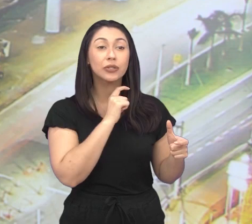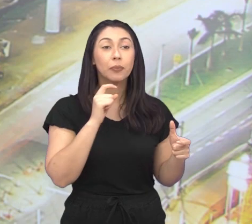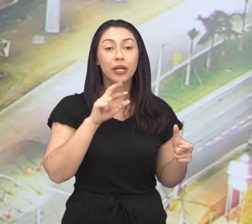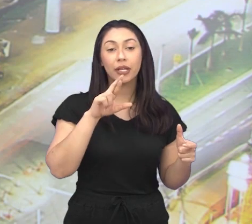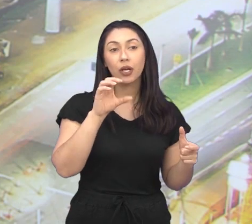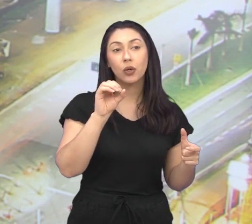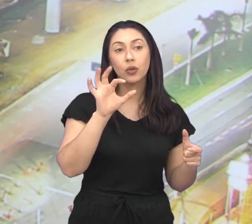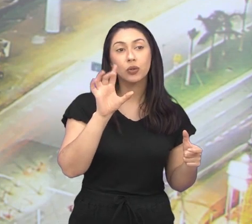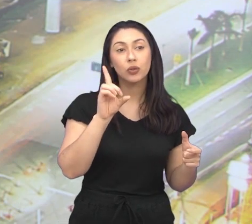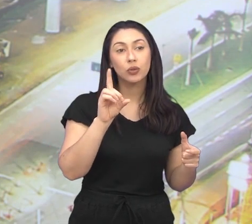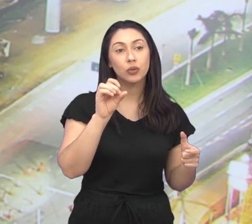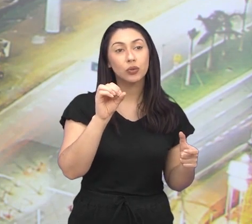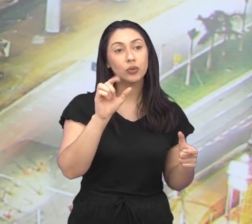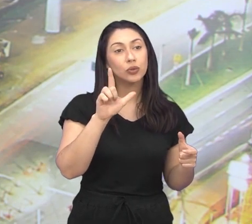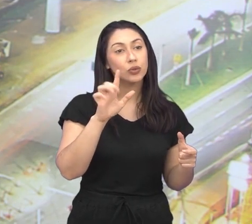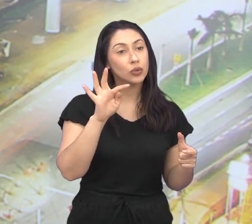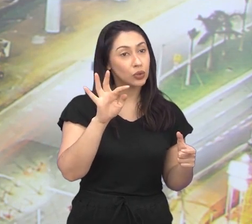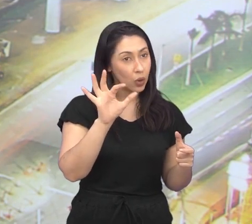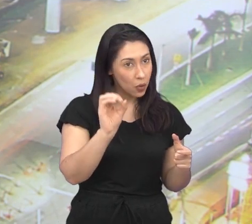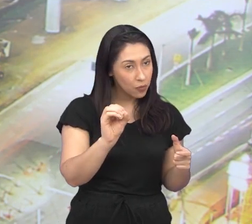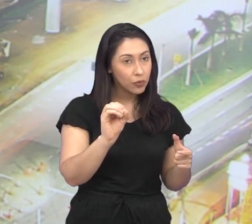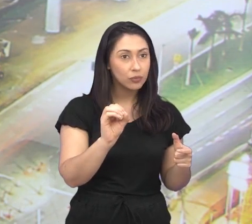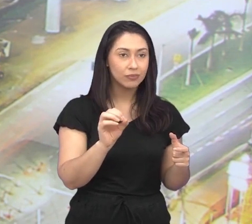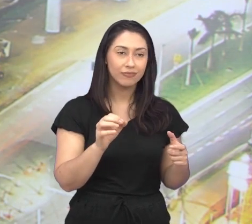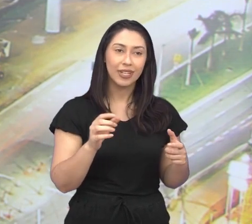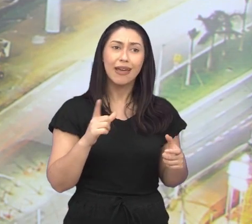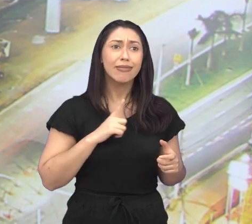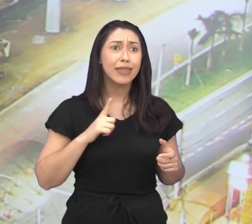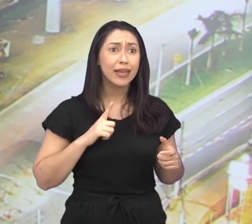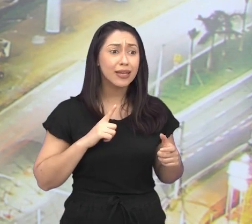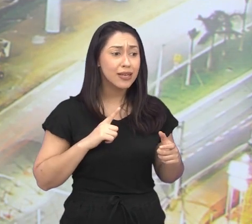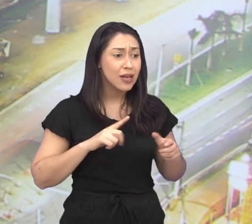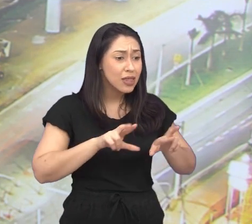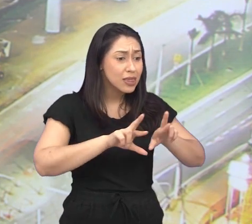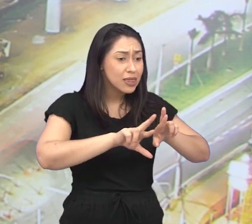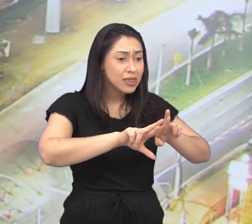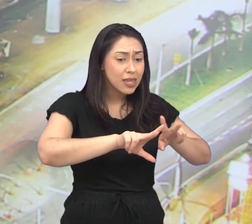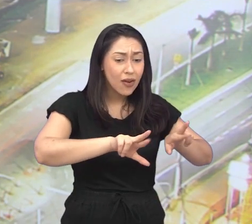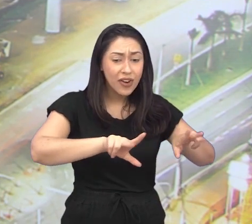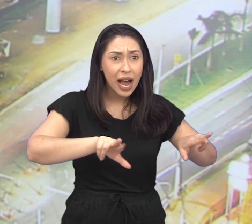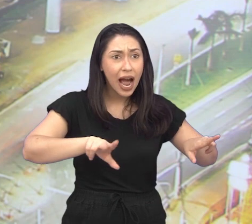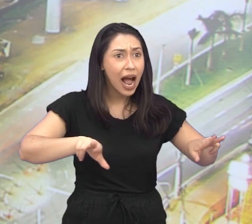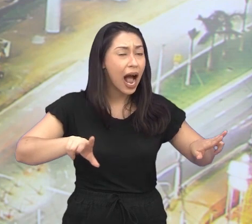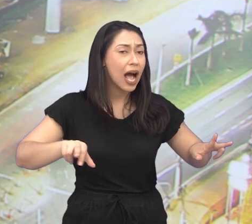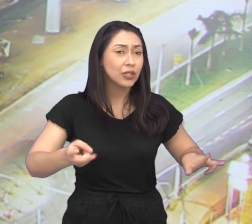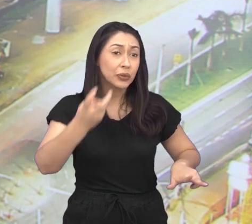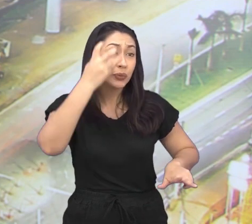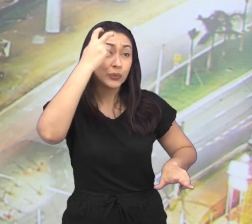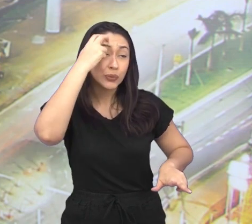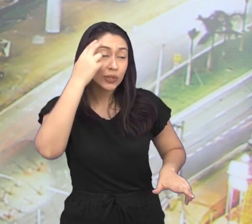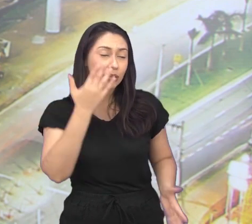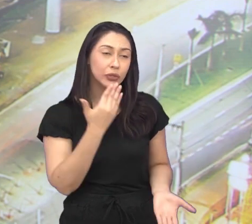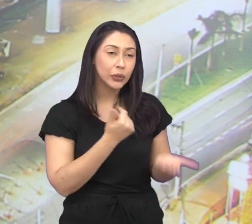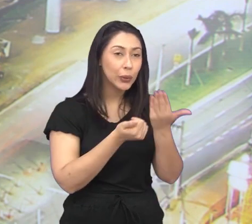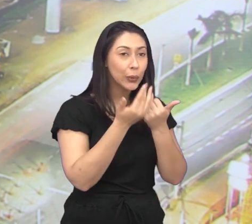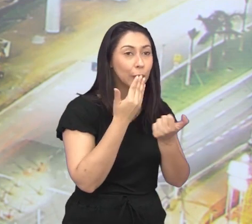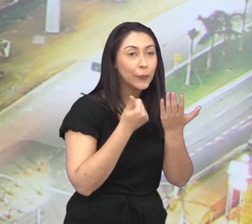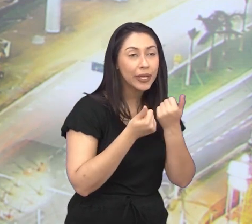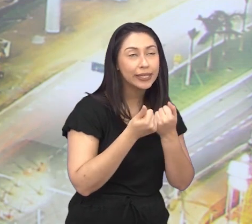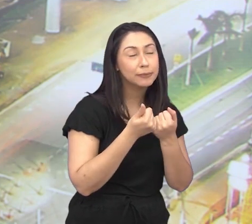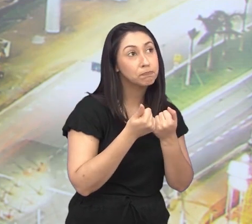Padre Rodolfo. Ou seja, nós somos plurais de cultura, de